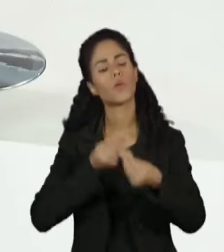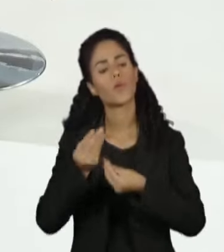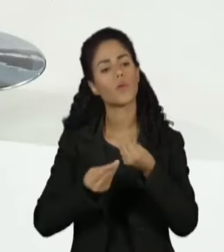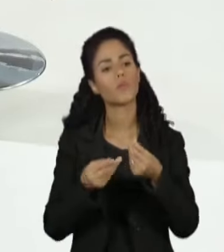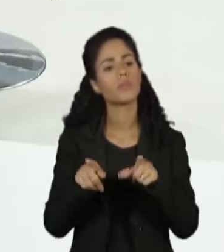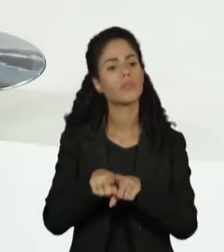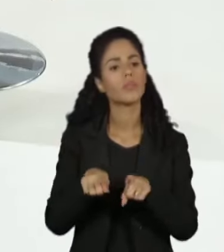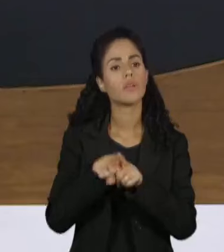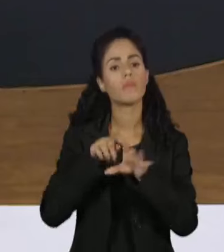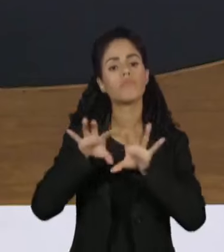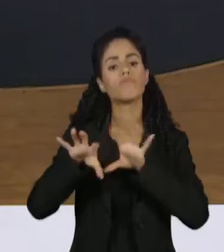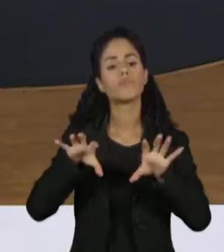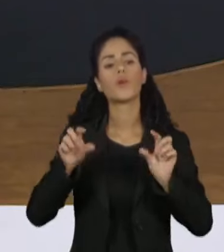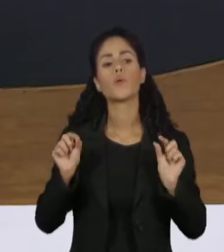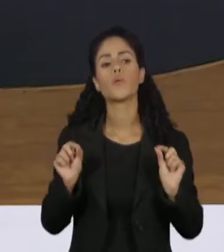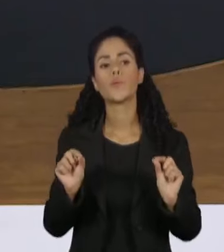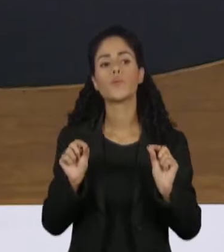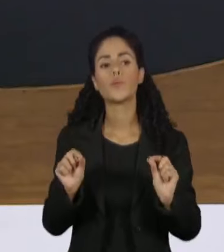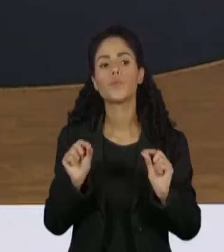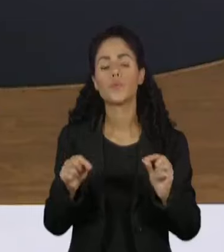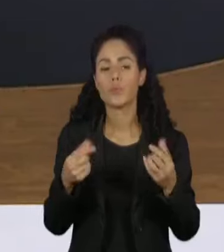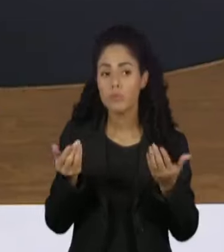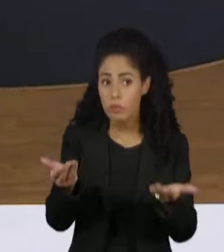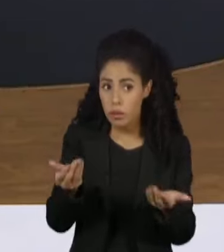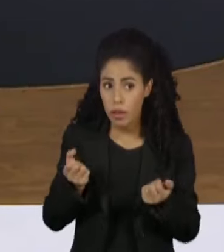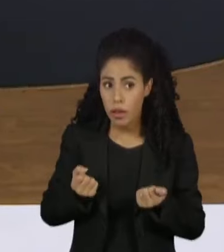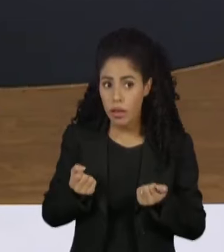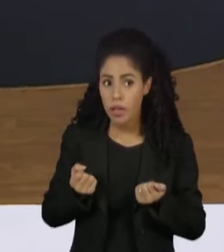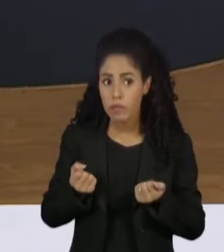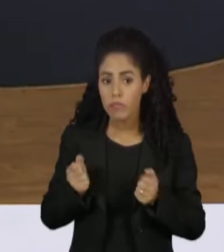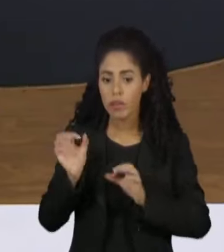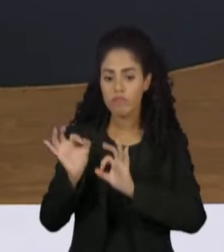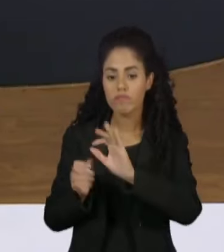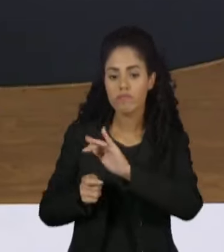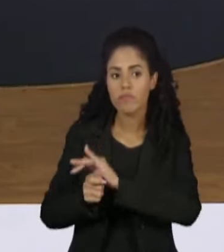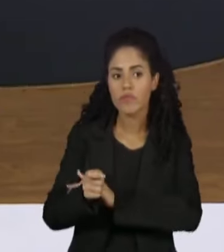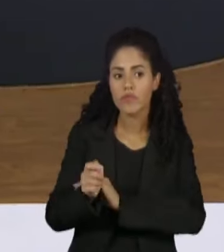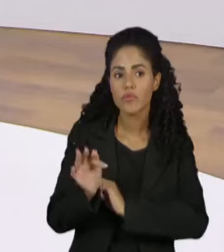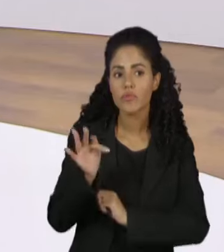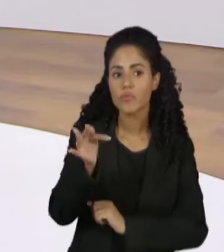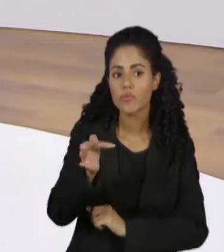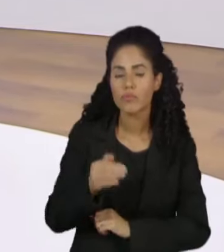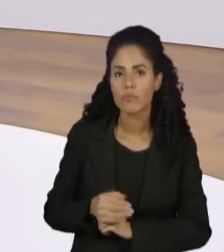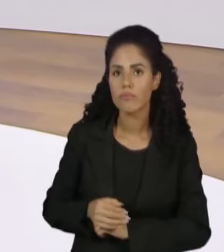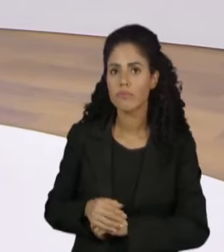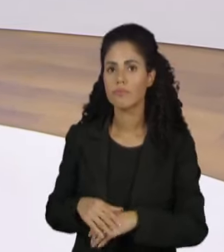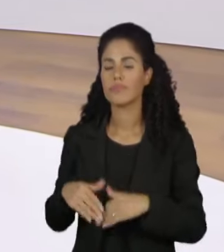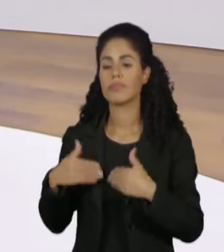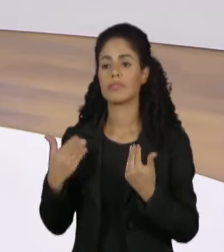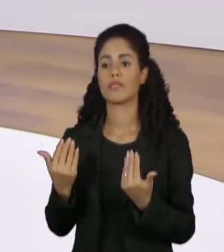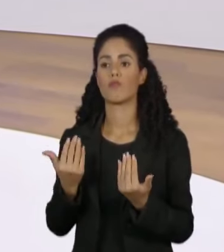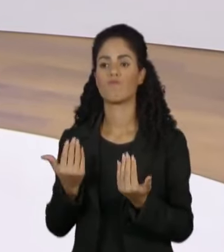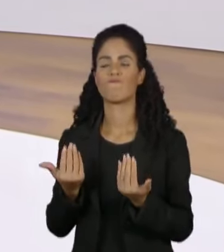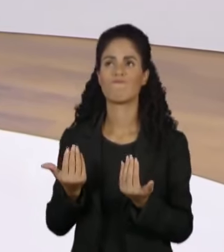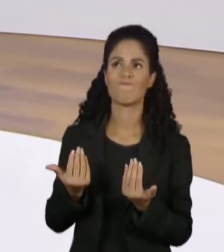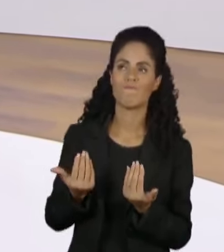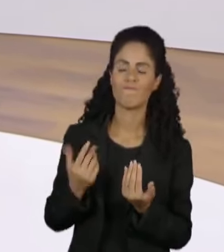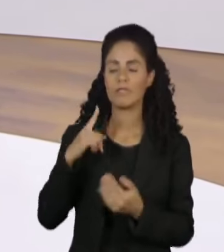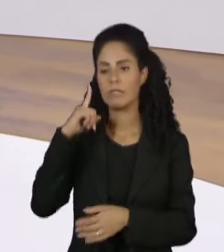e como isso impacta a definição de um plano de investimentos? Tudo que torcer mais incerteza,